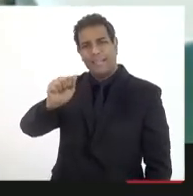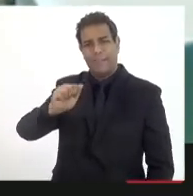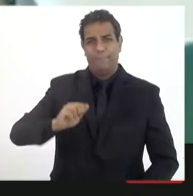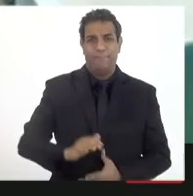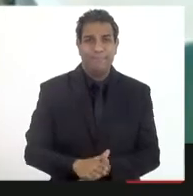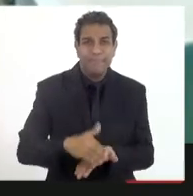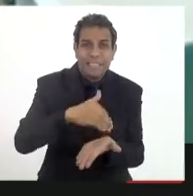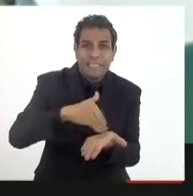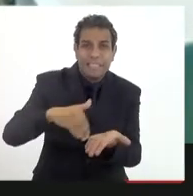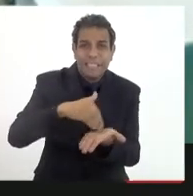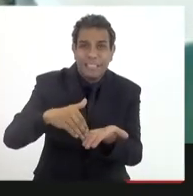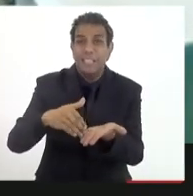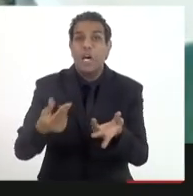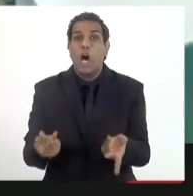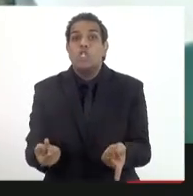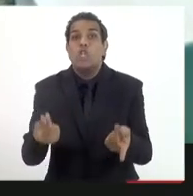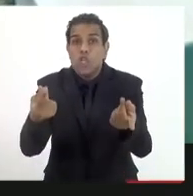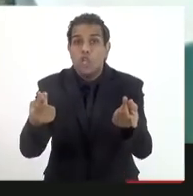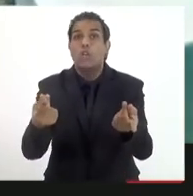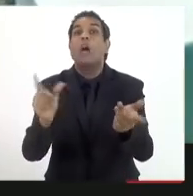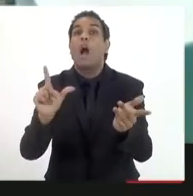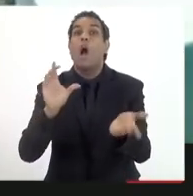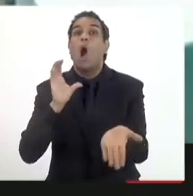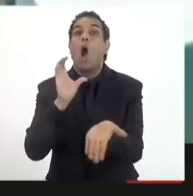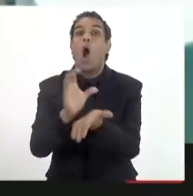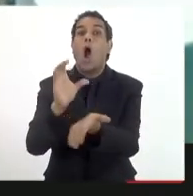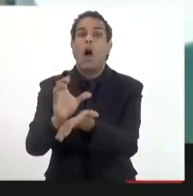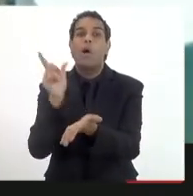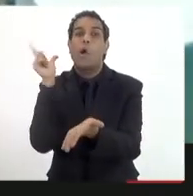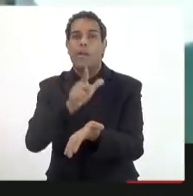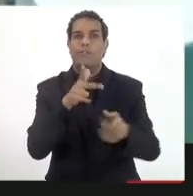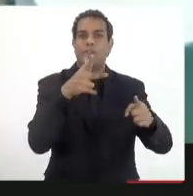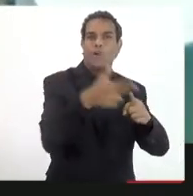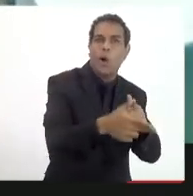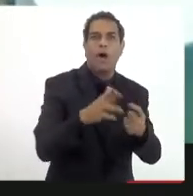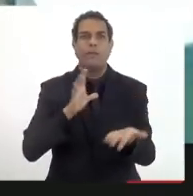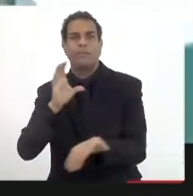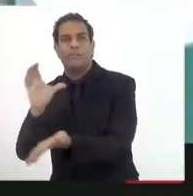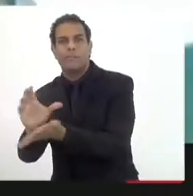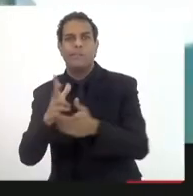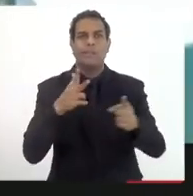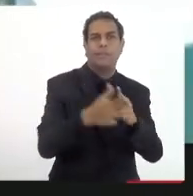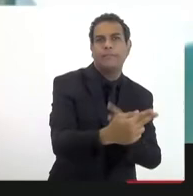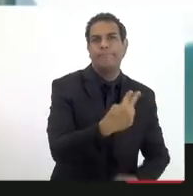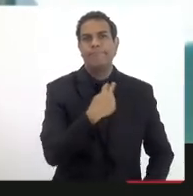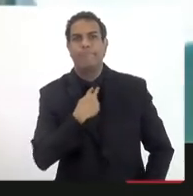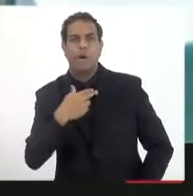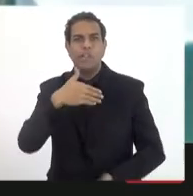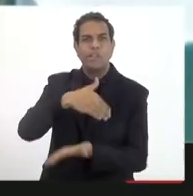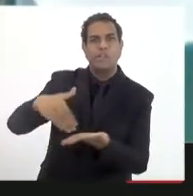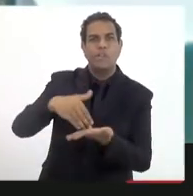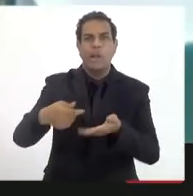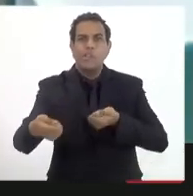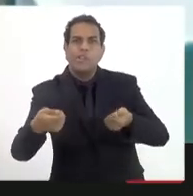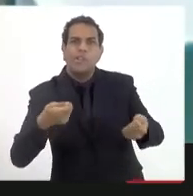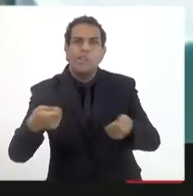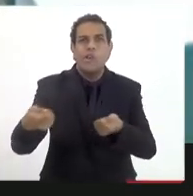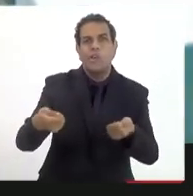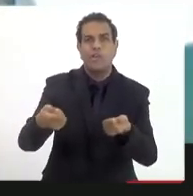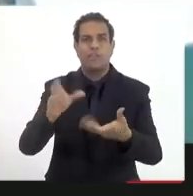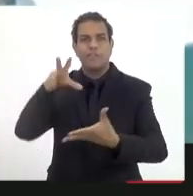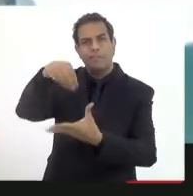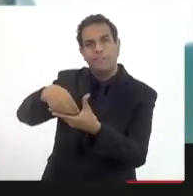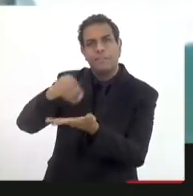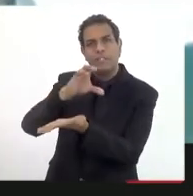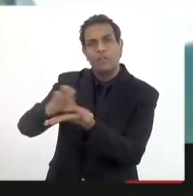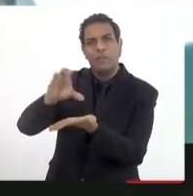Secretaria de Fazenda é a que arrecada e corta. Não pode ser uma secretaria que vai coordenar um fundo e